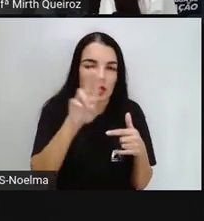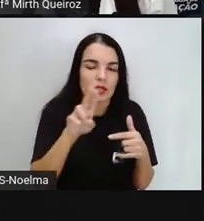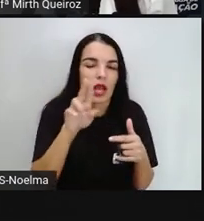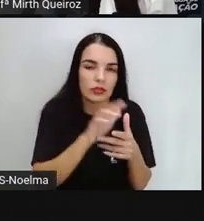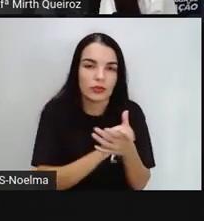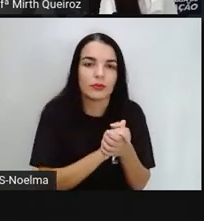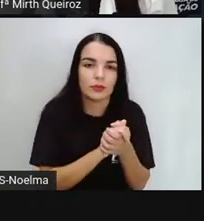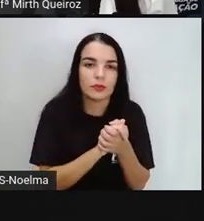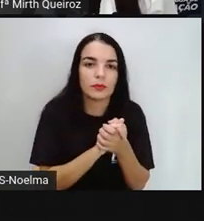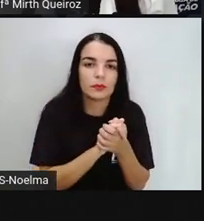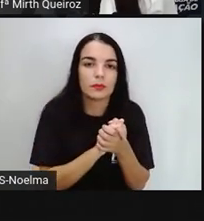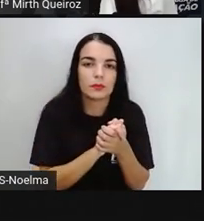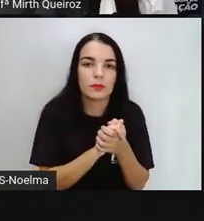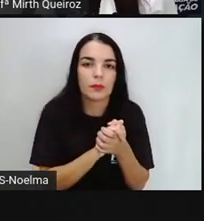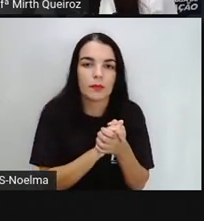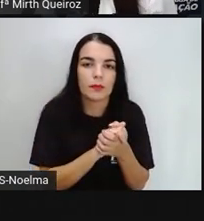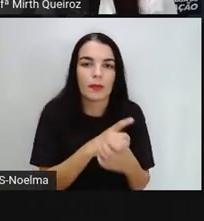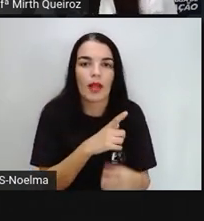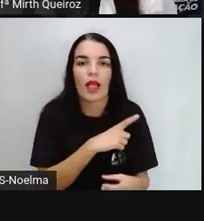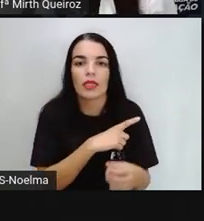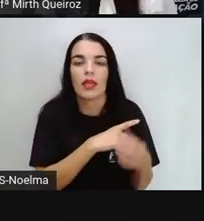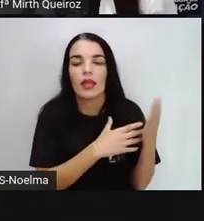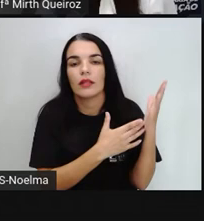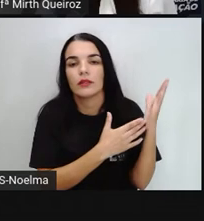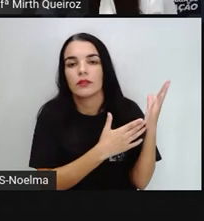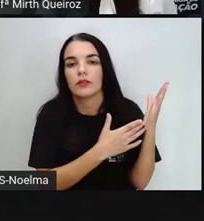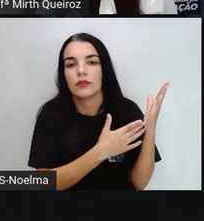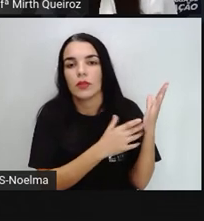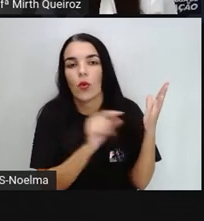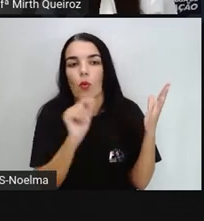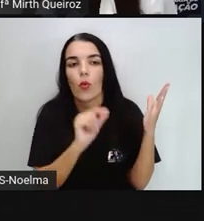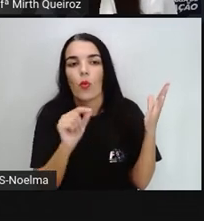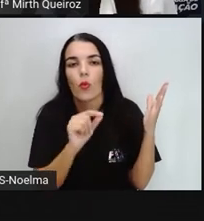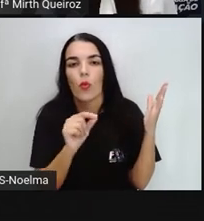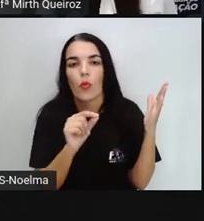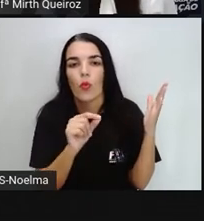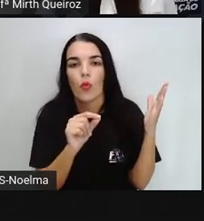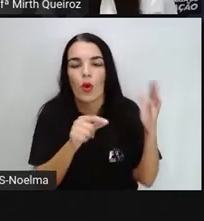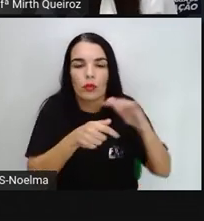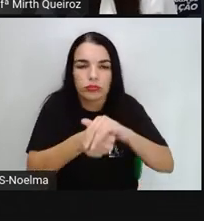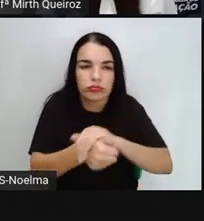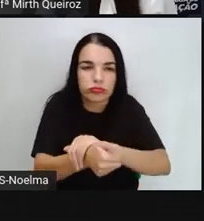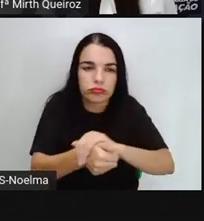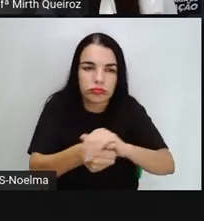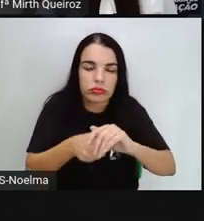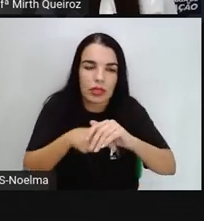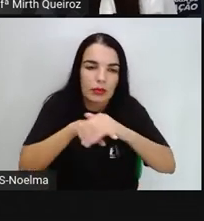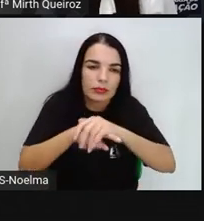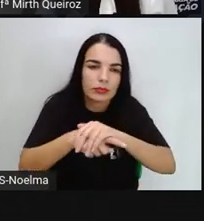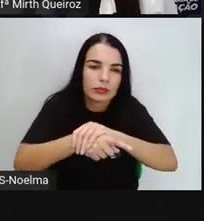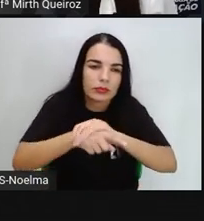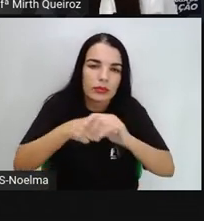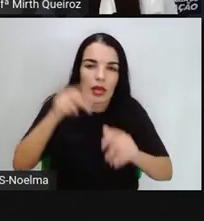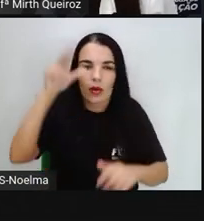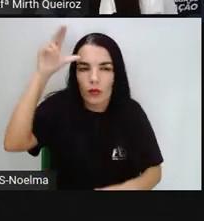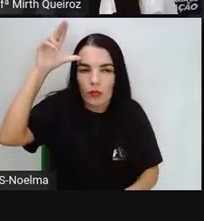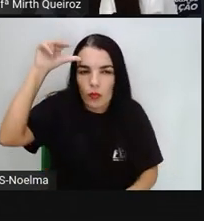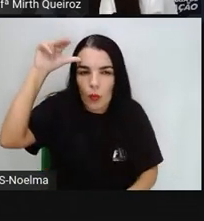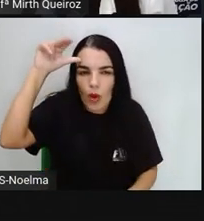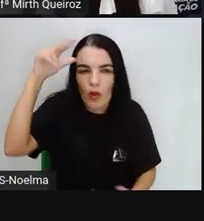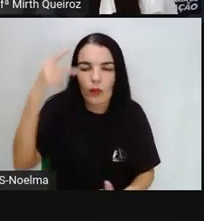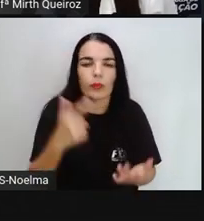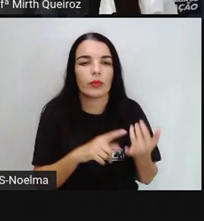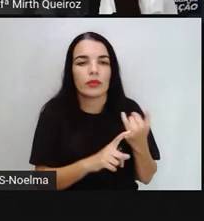gatinho. Aí nós temos aqui, parece um tatu, né? Um coelho. Nós temos